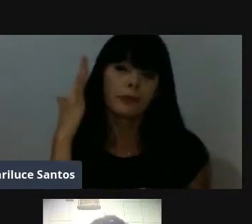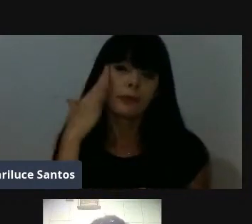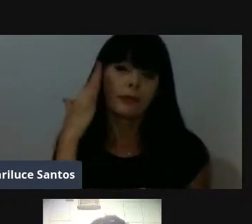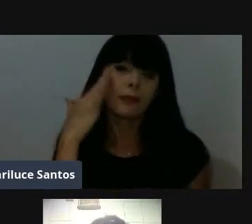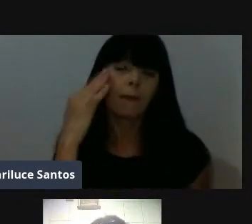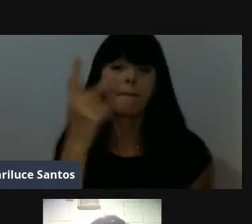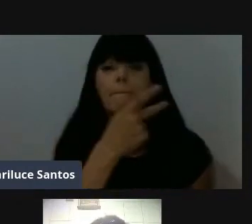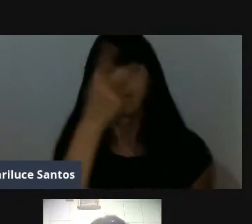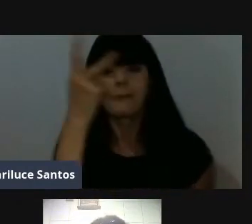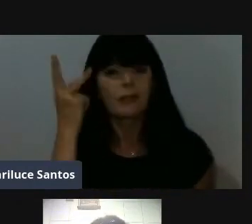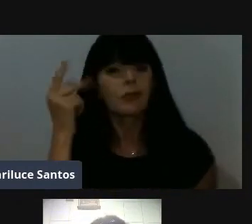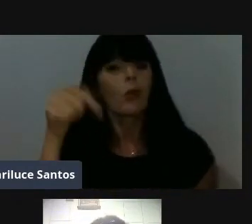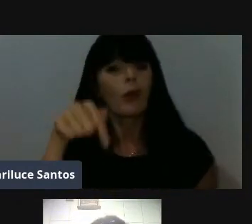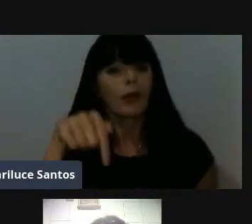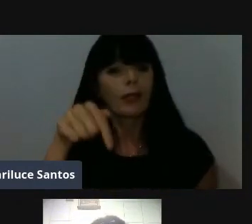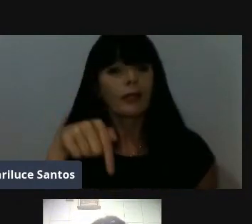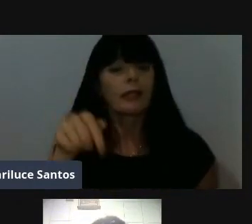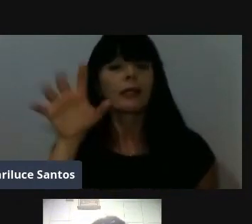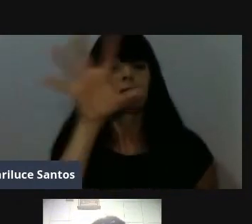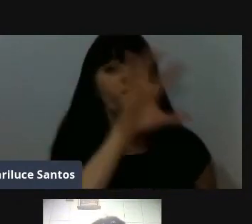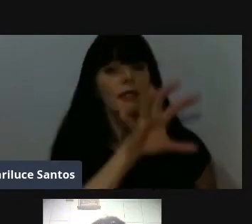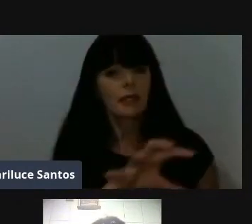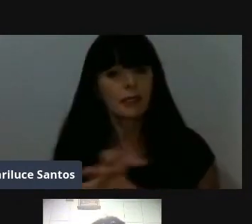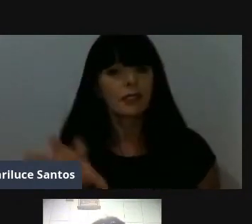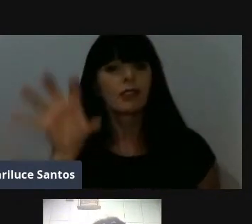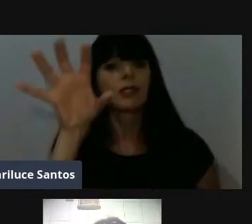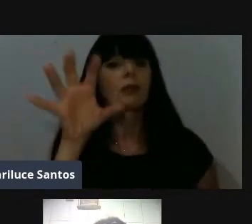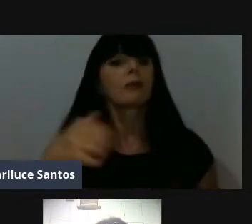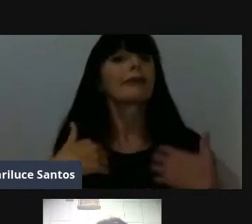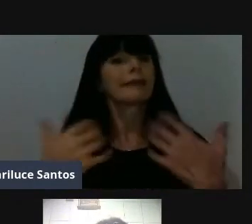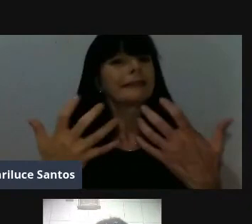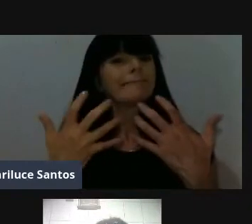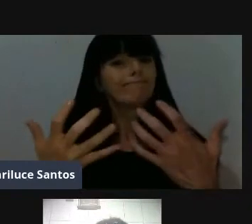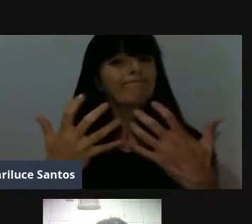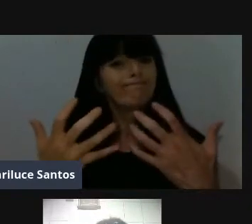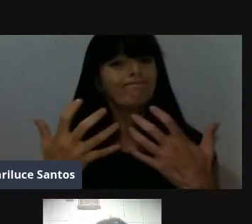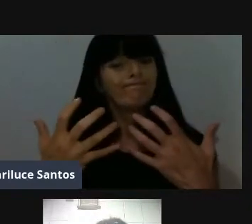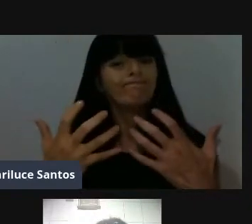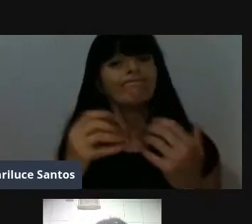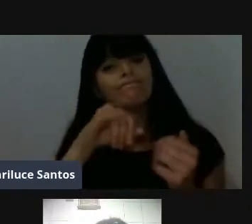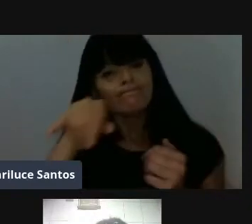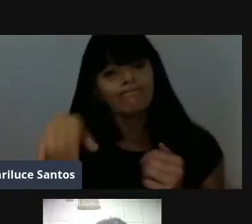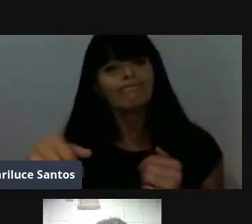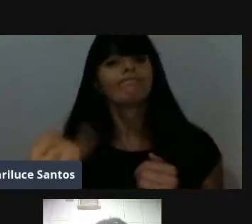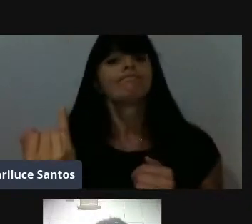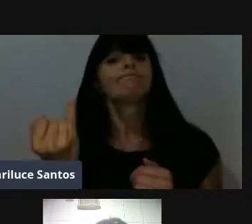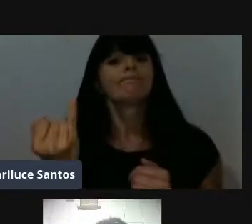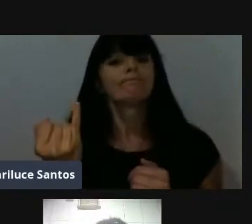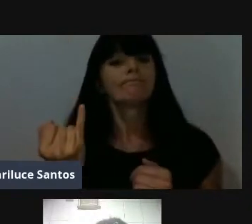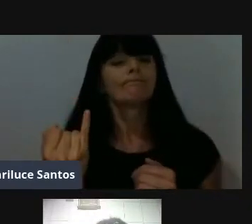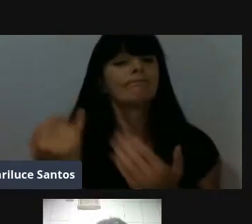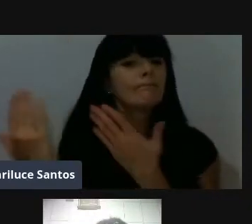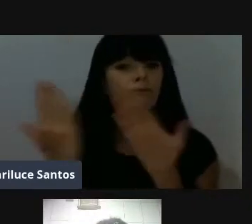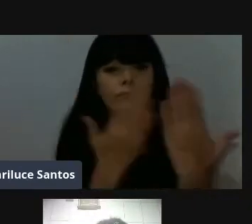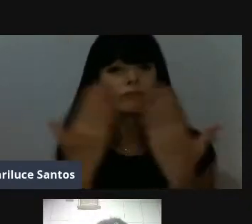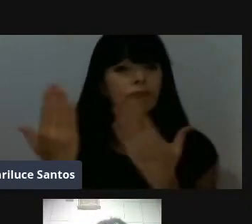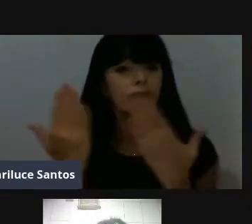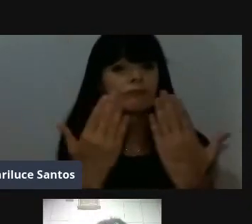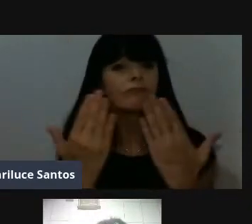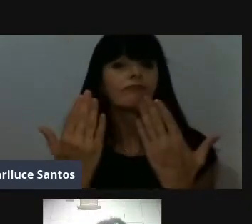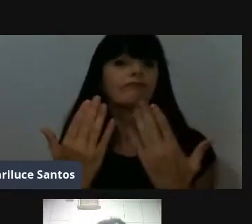gostariam de ter oportunidade de estudar em uma escola como a Escola Estudora Nocturada Conceição e não tem